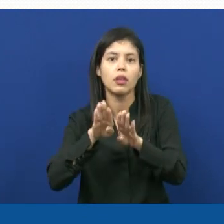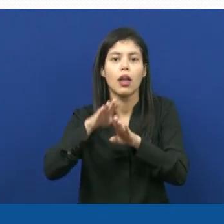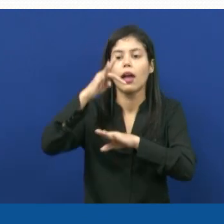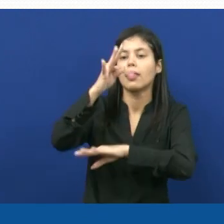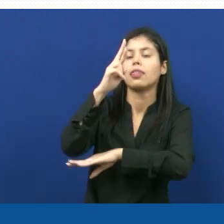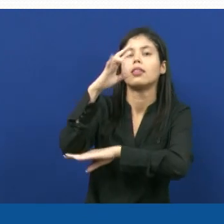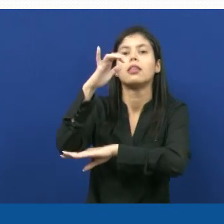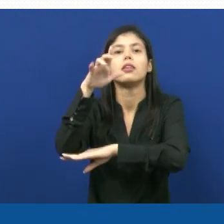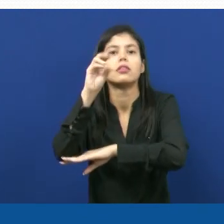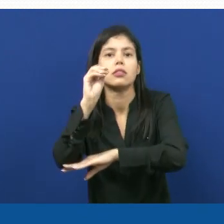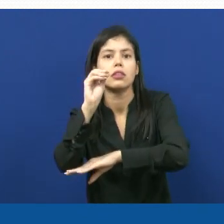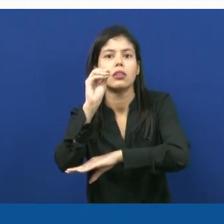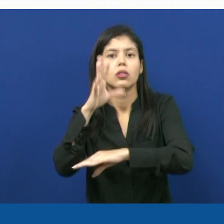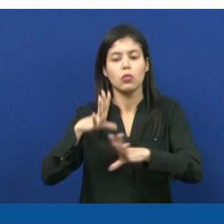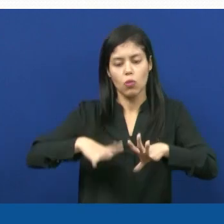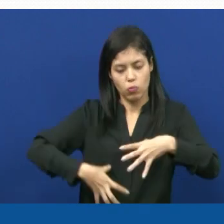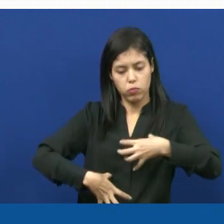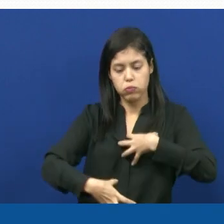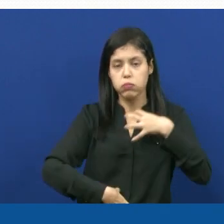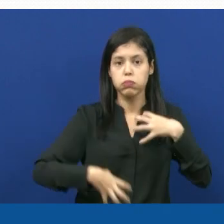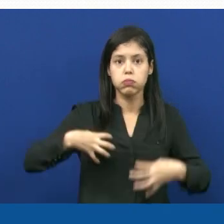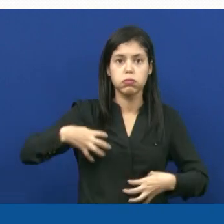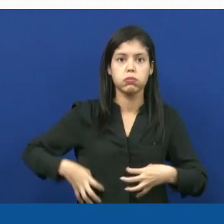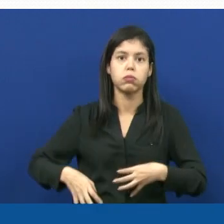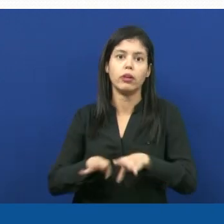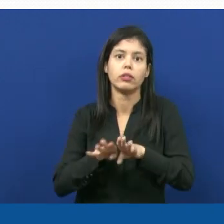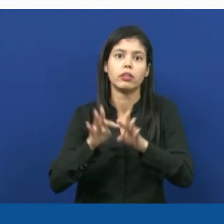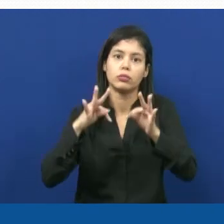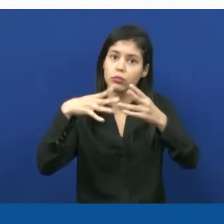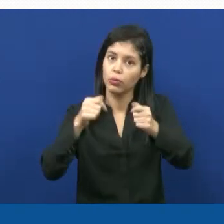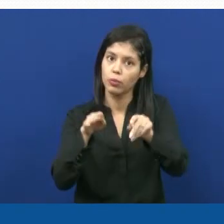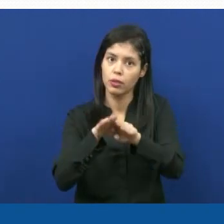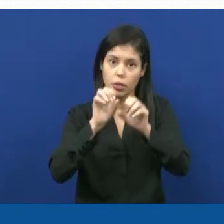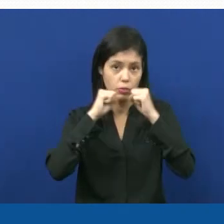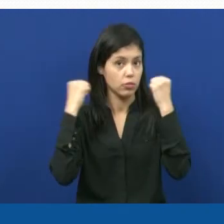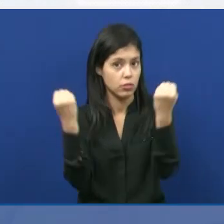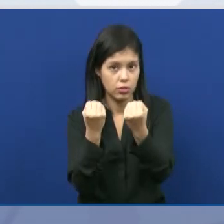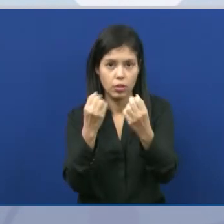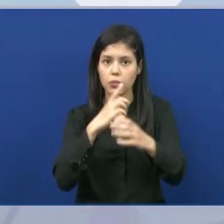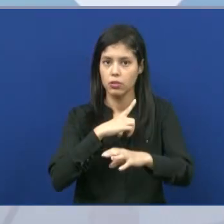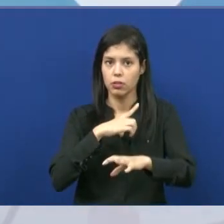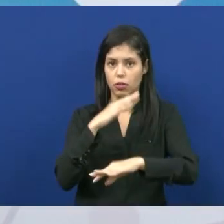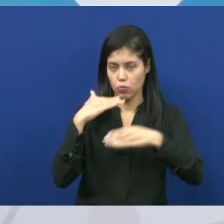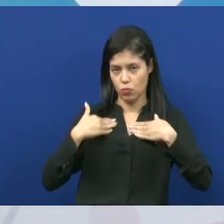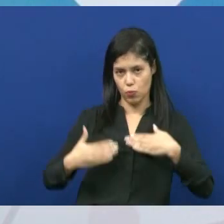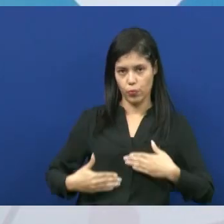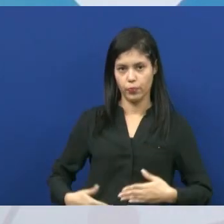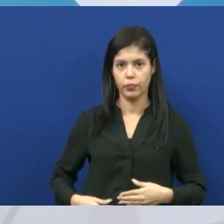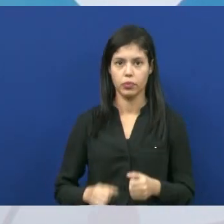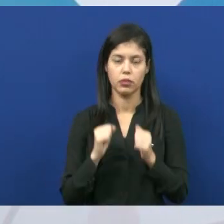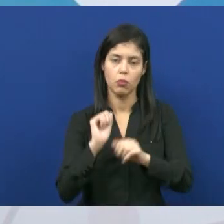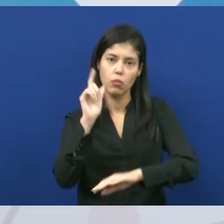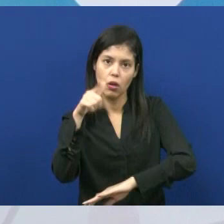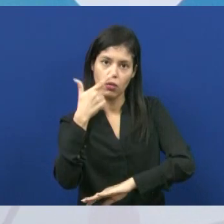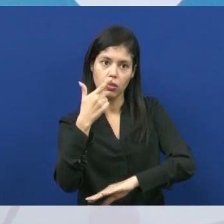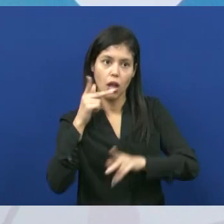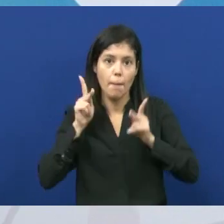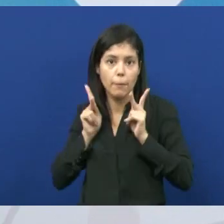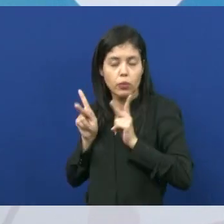tecidos, dos órgãos e até mesmo dos sistemas. Uma outra coisa que ele pode comparar pode ser o